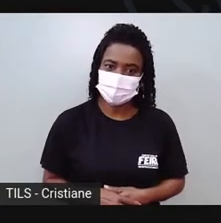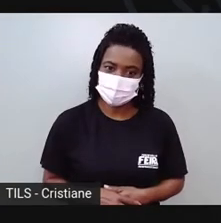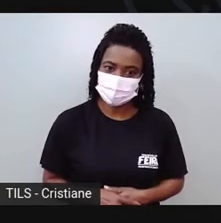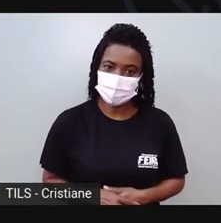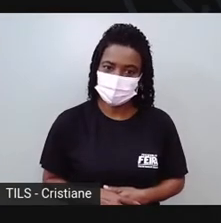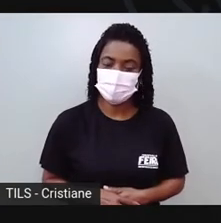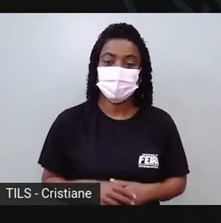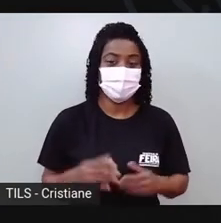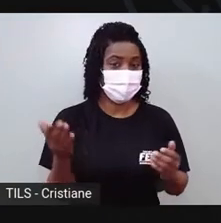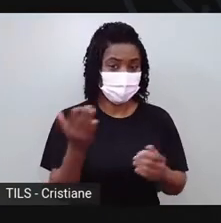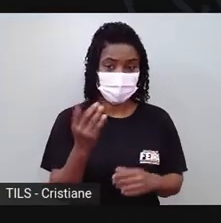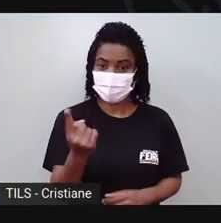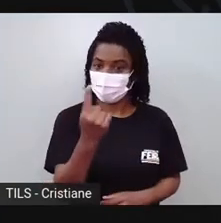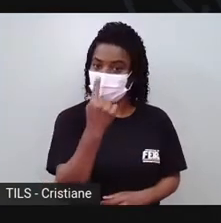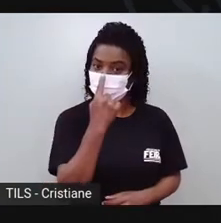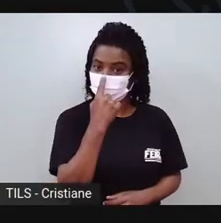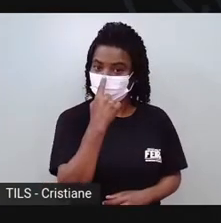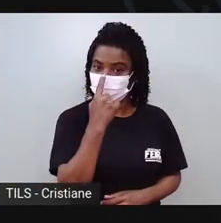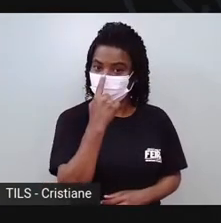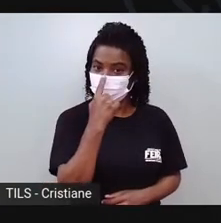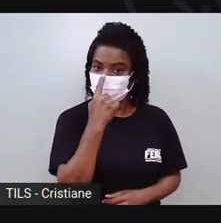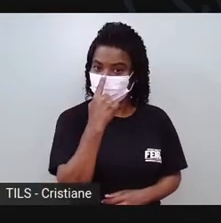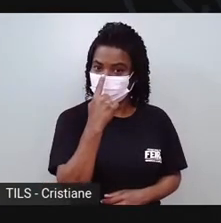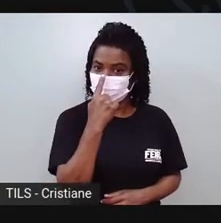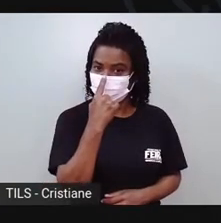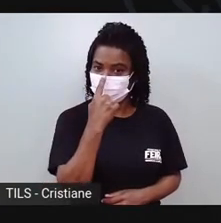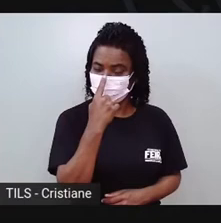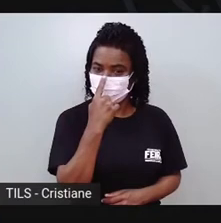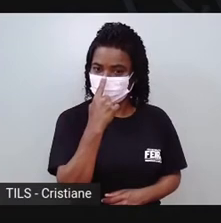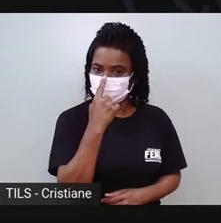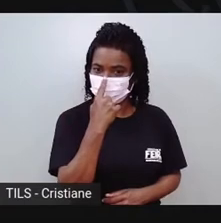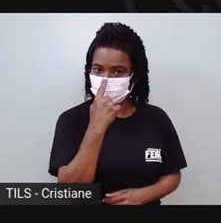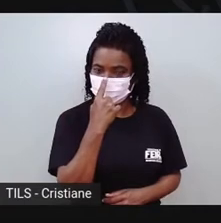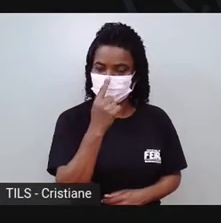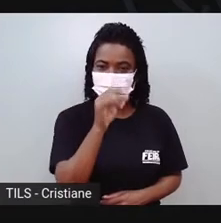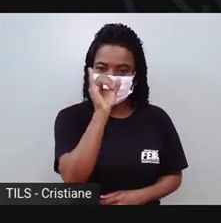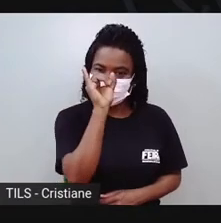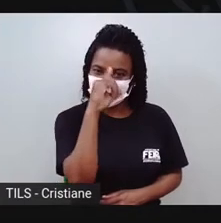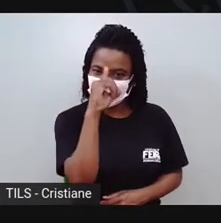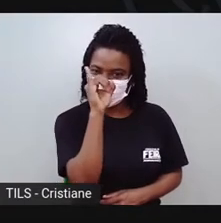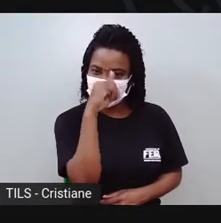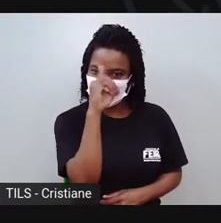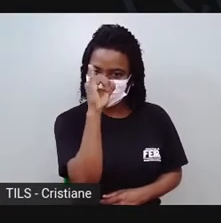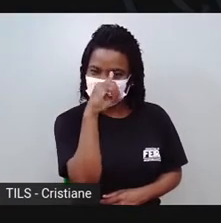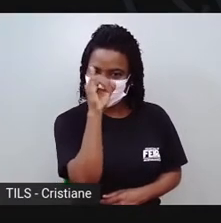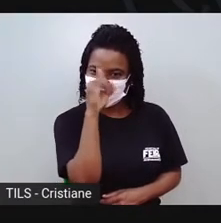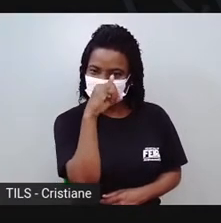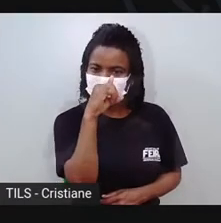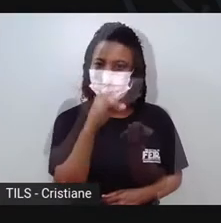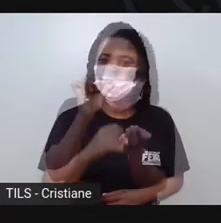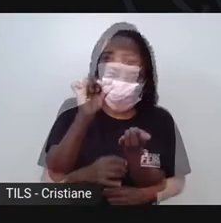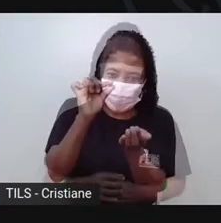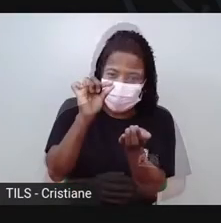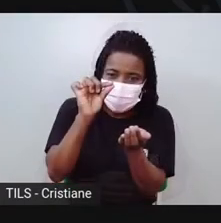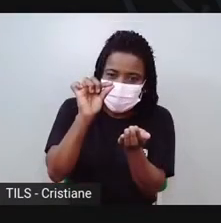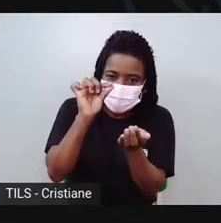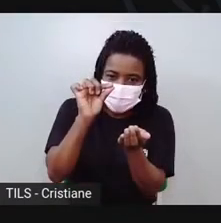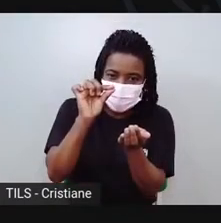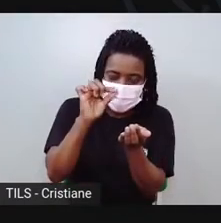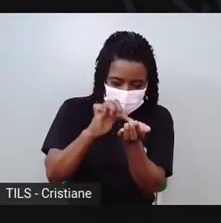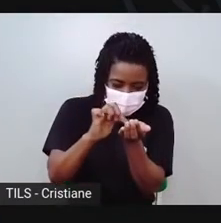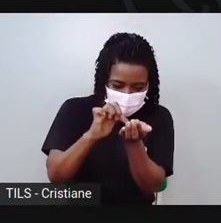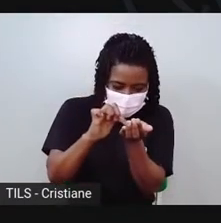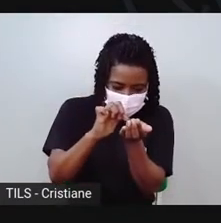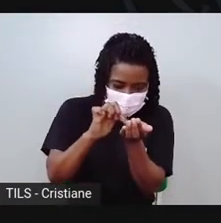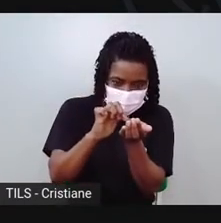narizinho do porquinho. Aí a gente vai fazer outra bolinha, molhar o